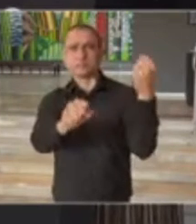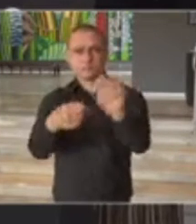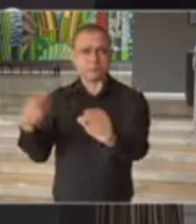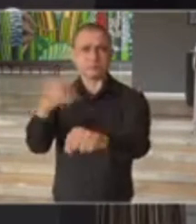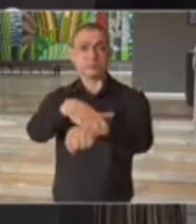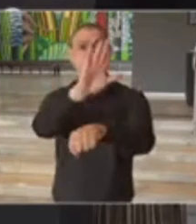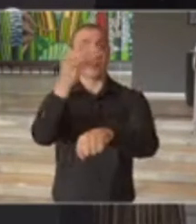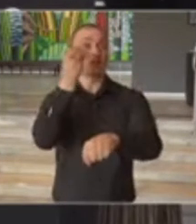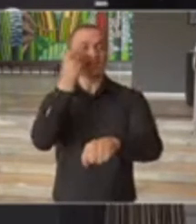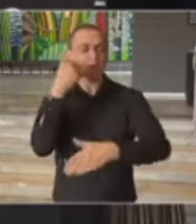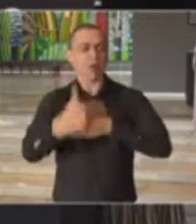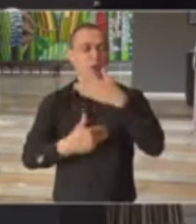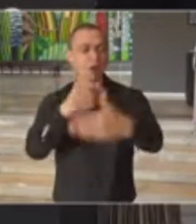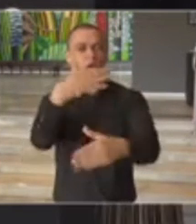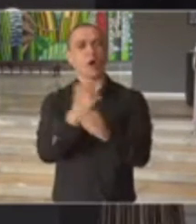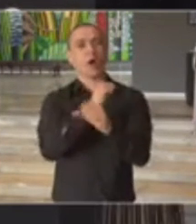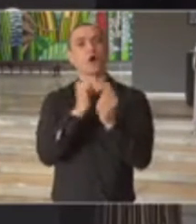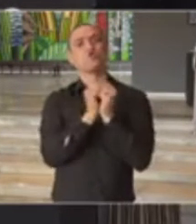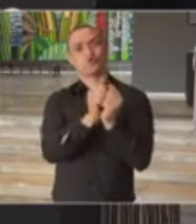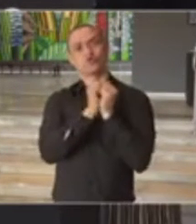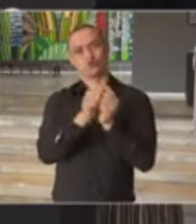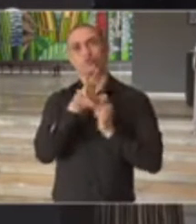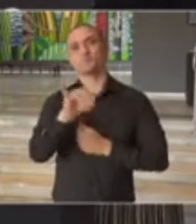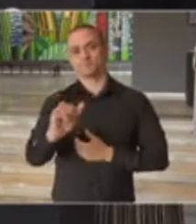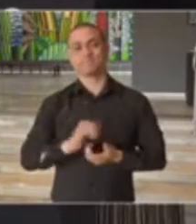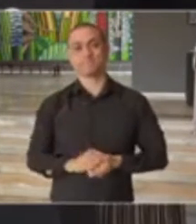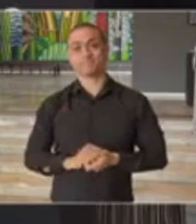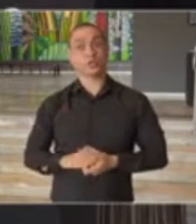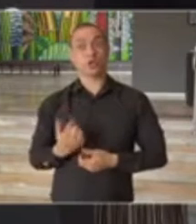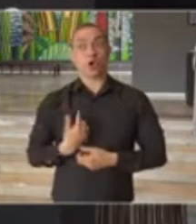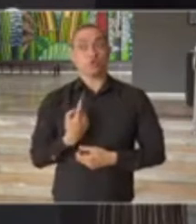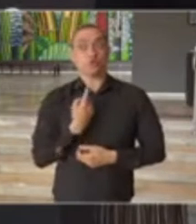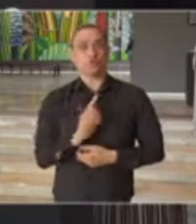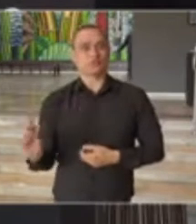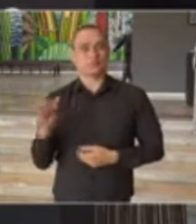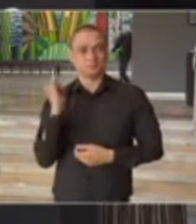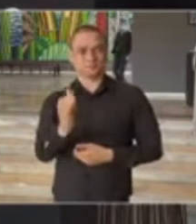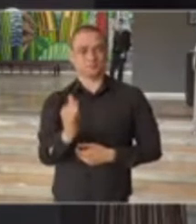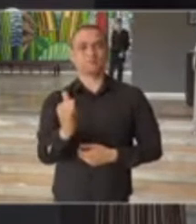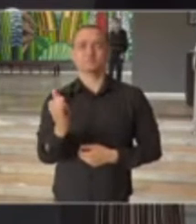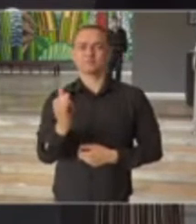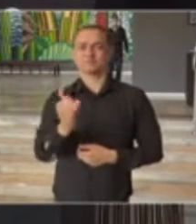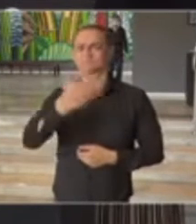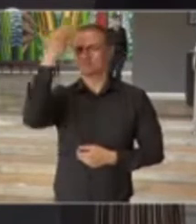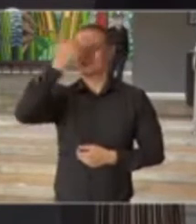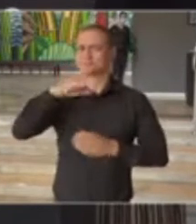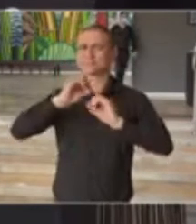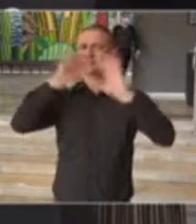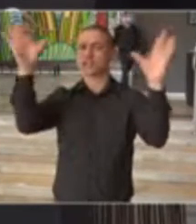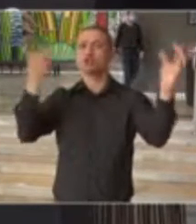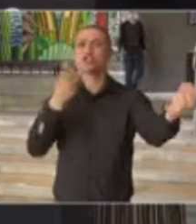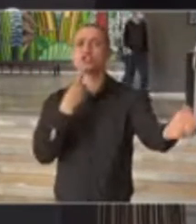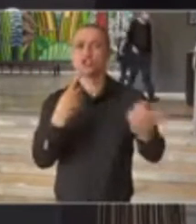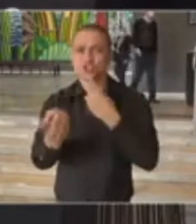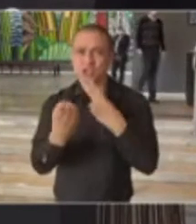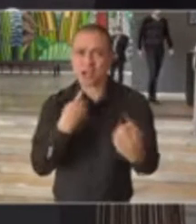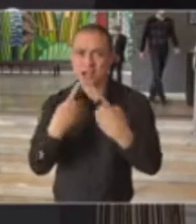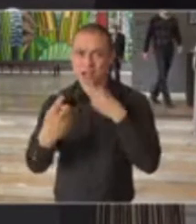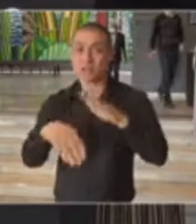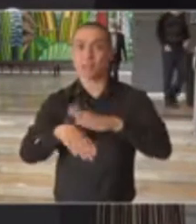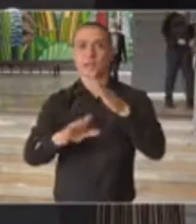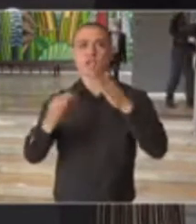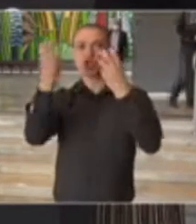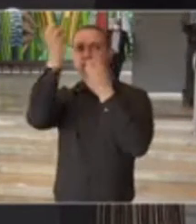passo essa construção será conjunta. Por fim, só registrando aqui, fica evidente que o diálogo e cada vez mais o